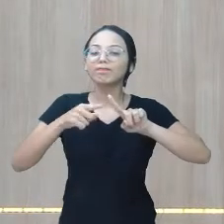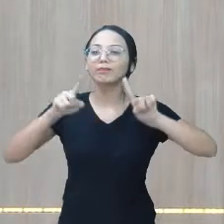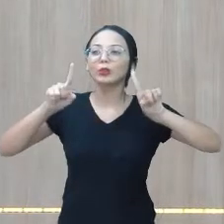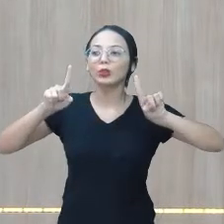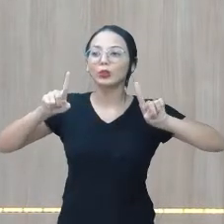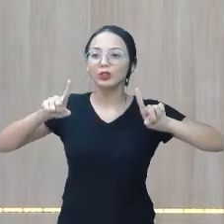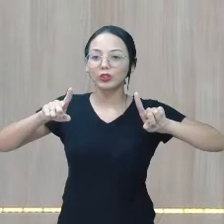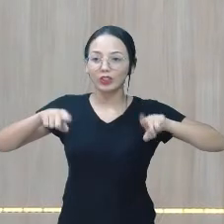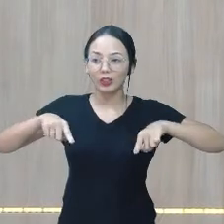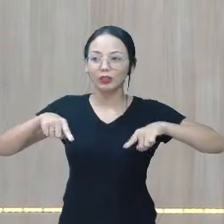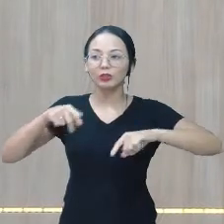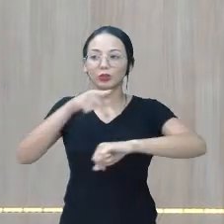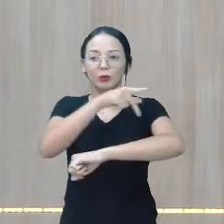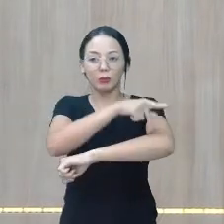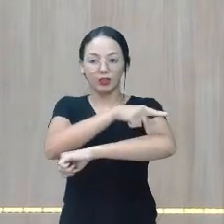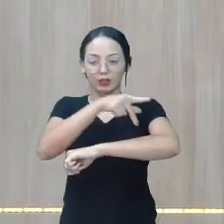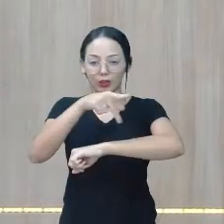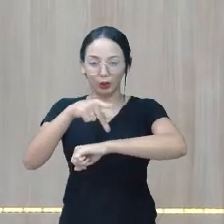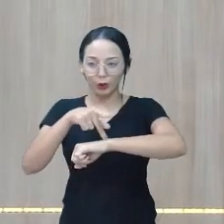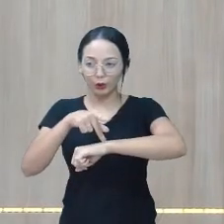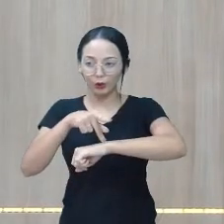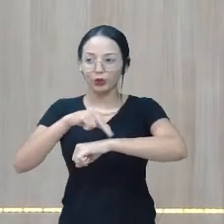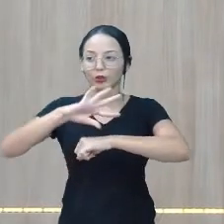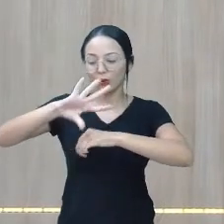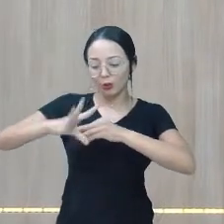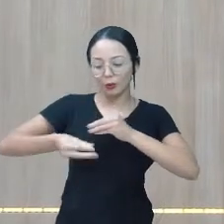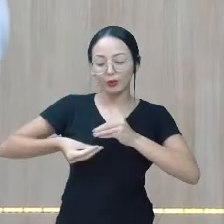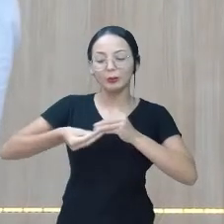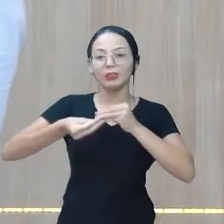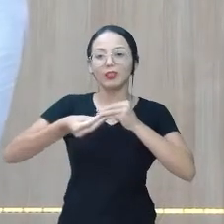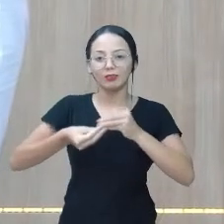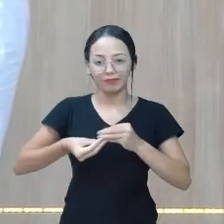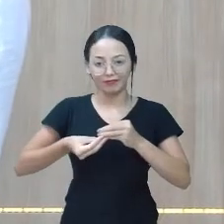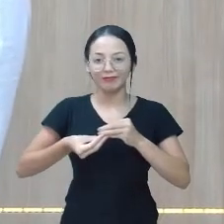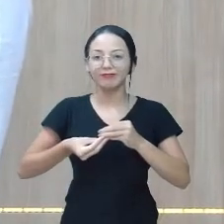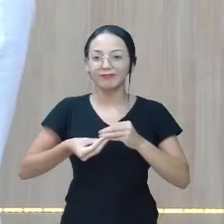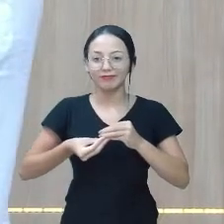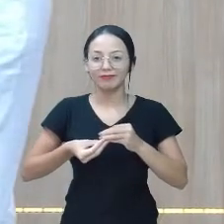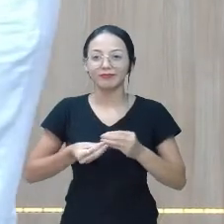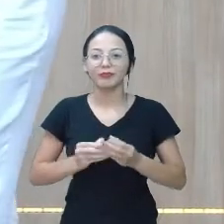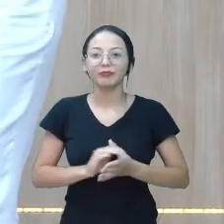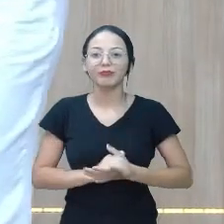sobre o projeto pedagógico complementar.